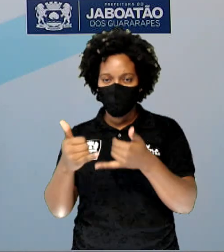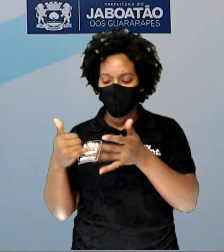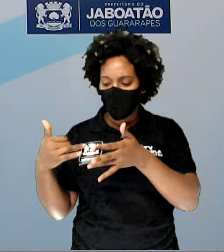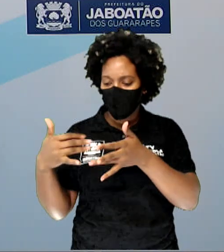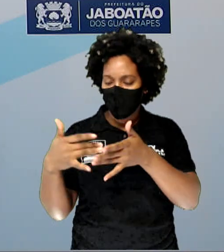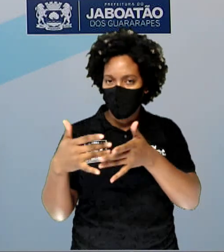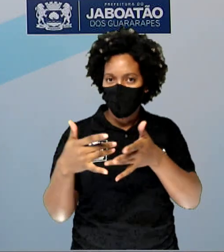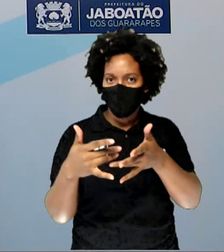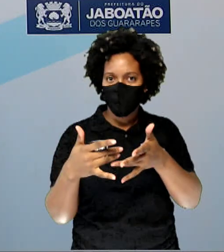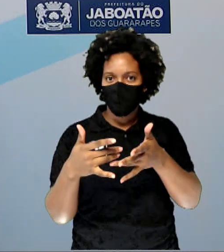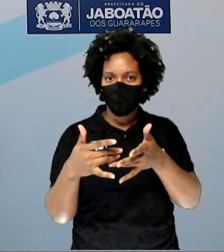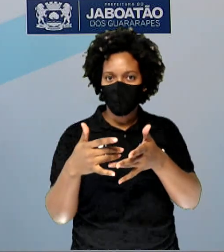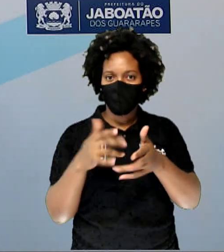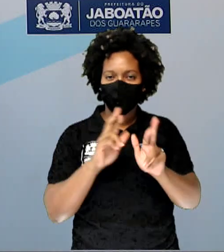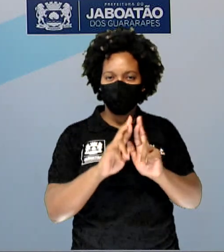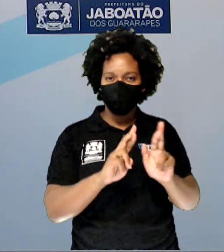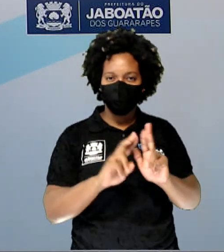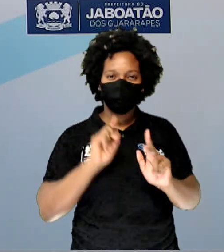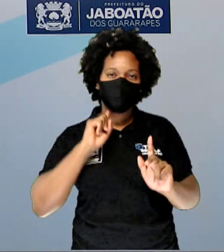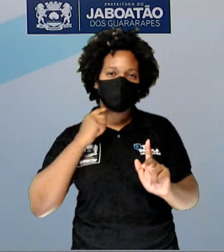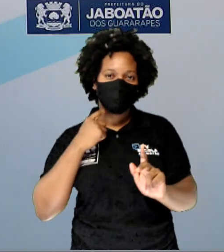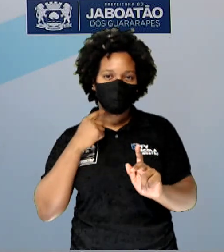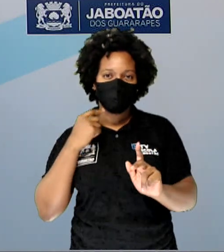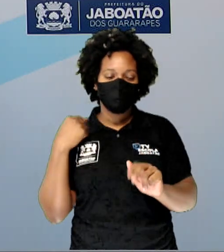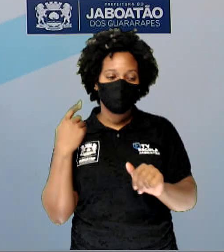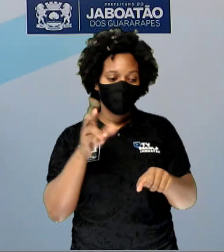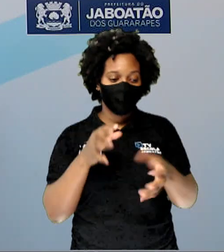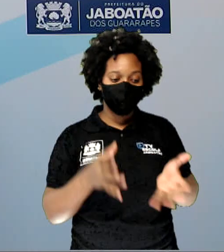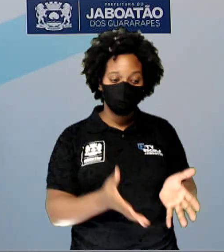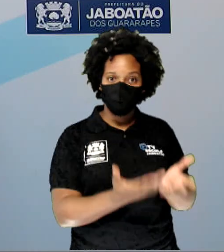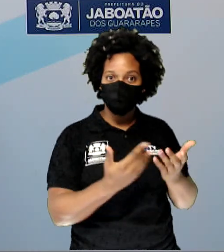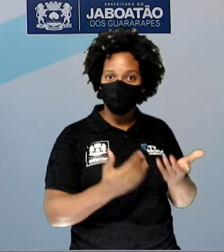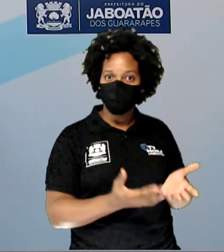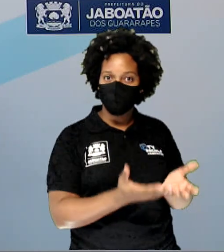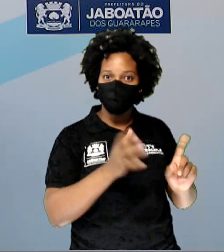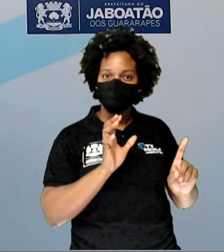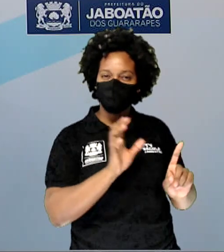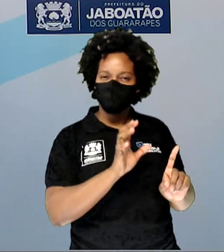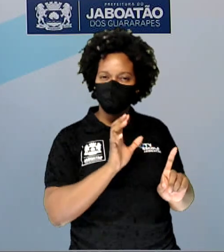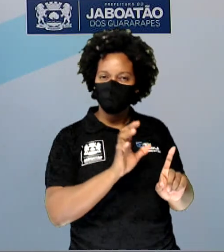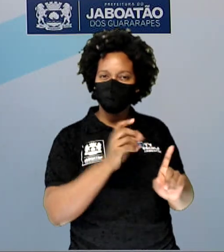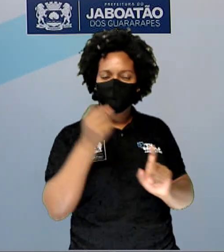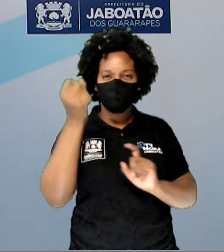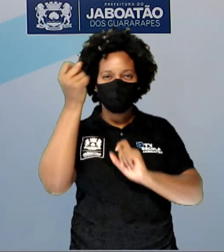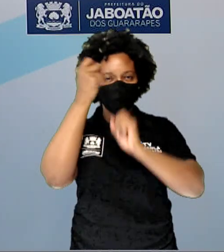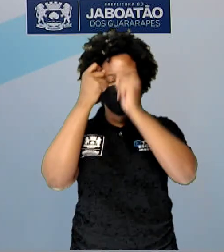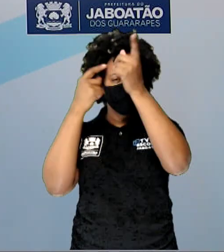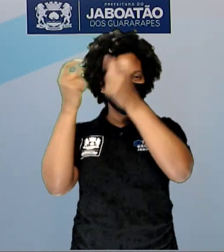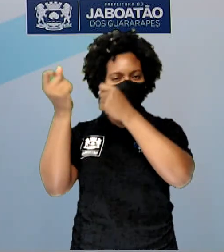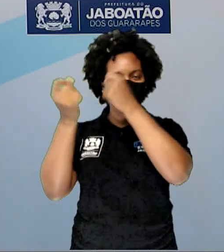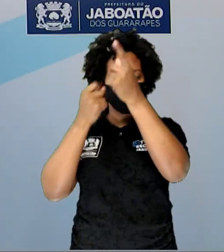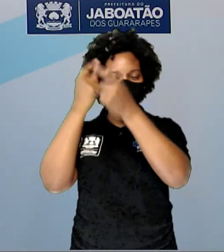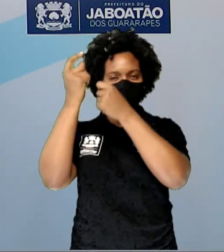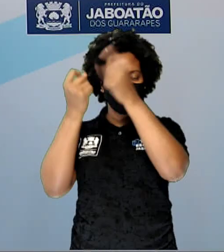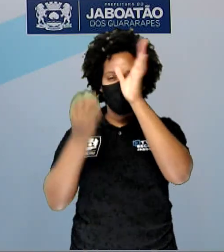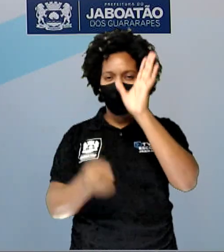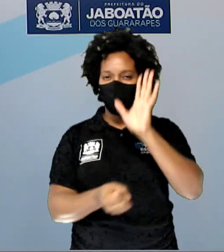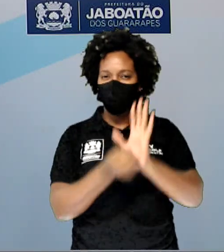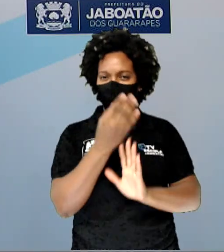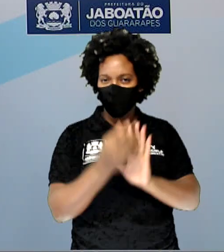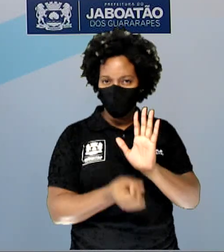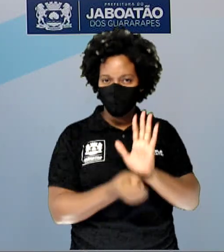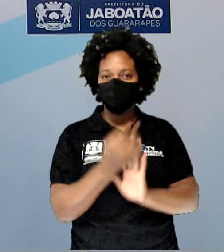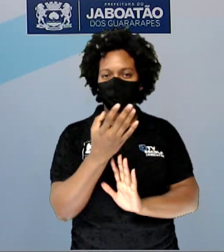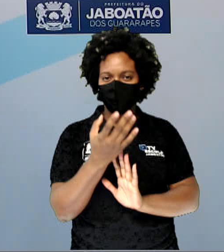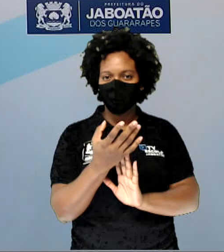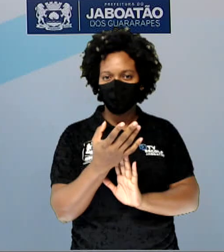sucata, além da gente incentivar a nossa criatividade, porque a gente vai estar criando algo,